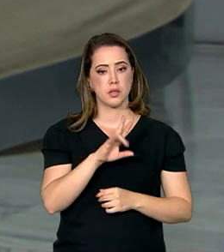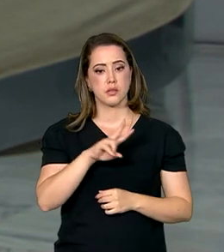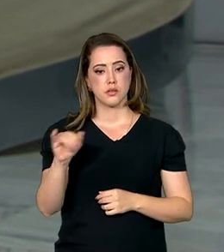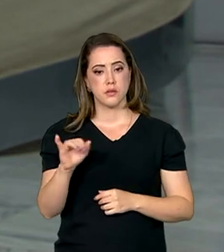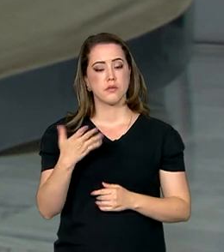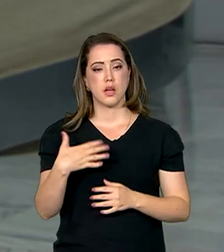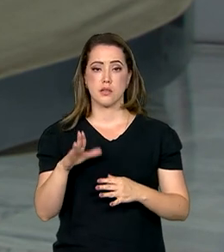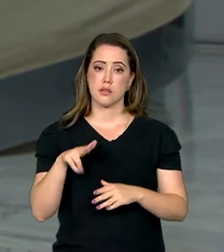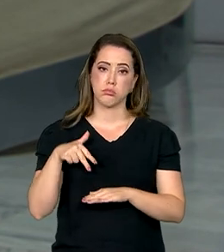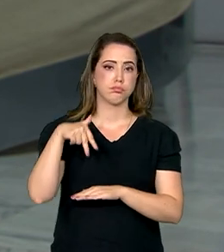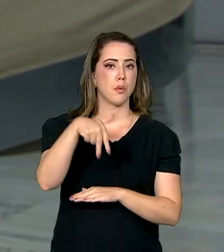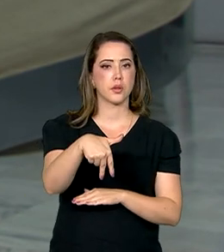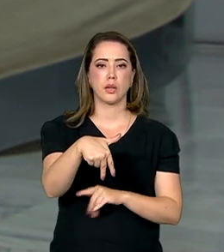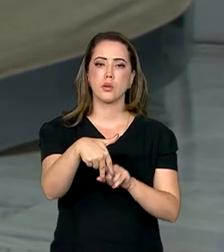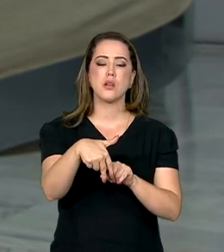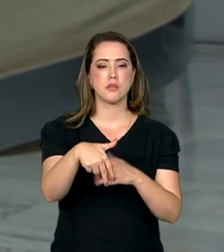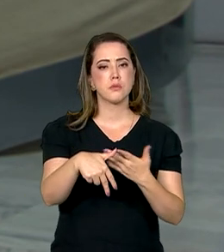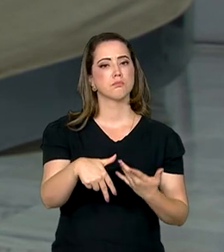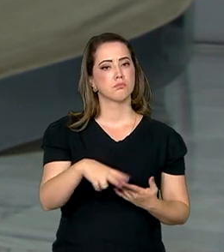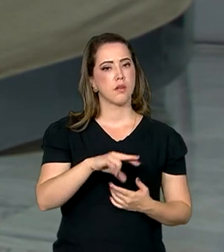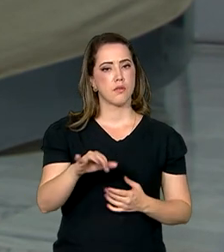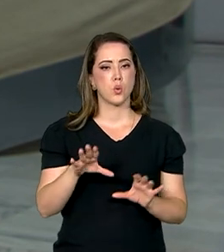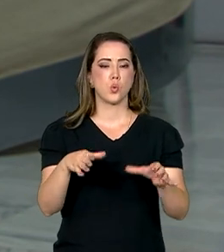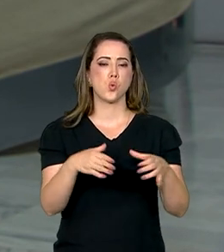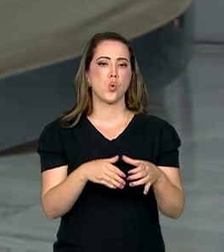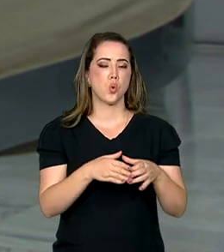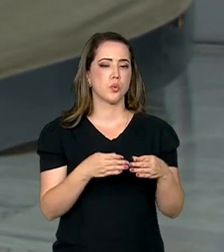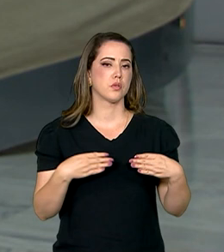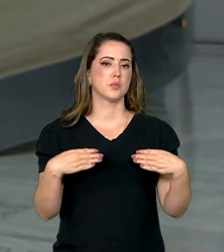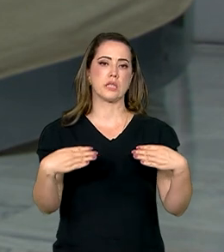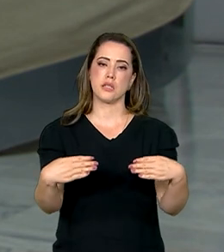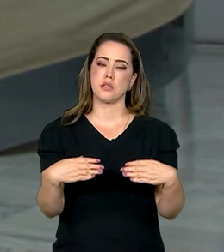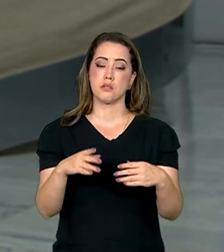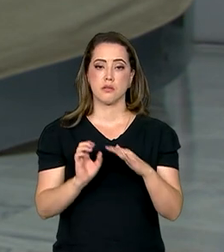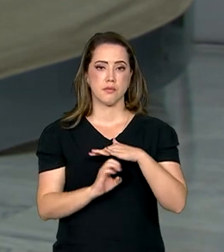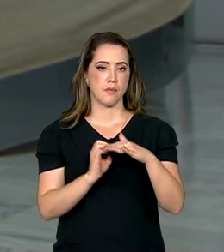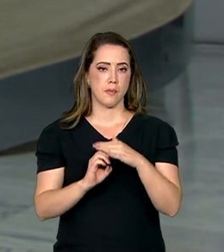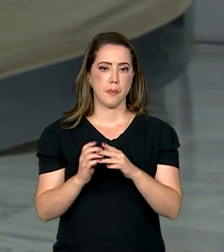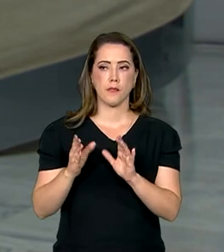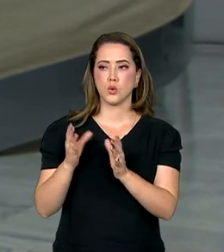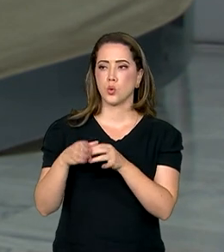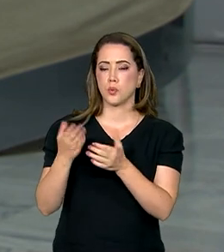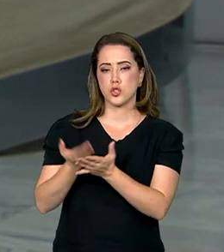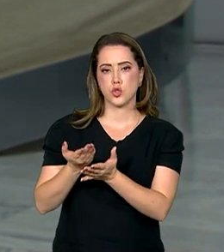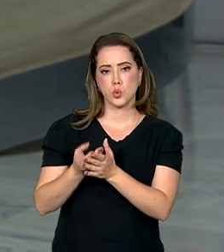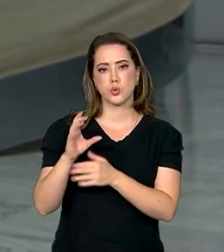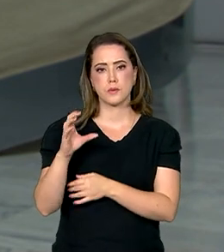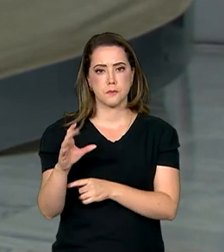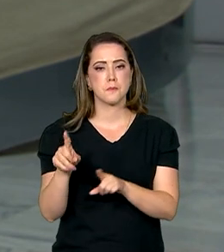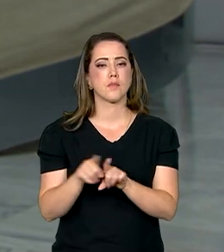protagonista na COP28. Está prevista uma delegação com ministros, empresários, cientistas, além de